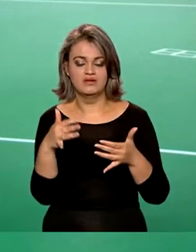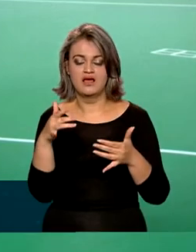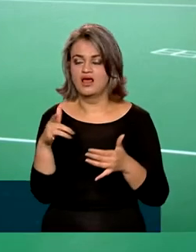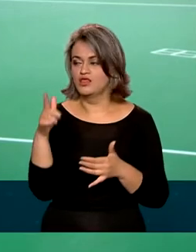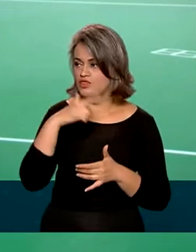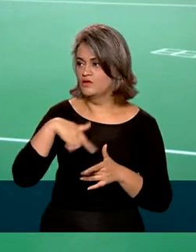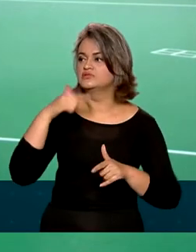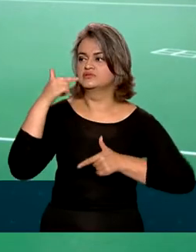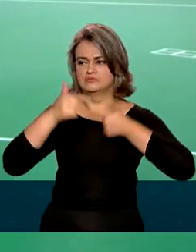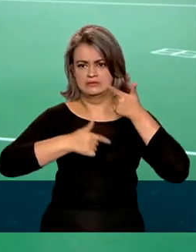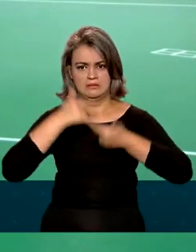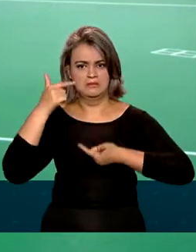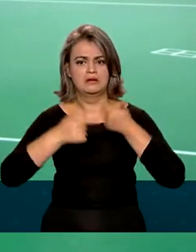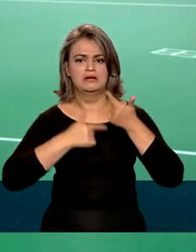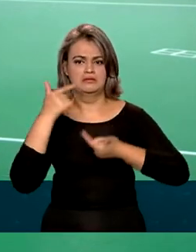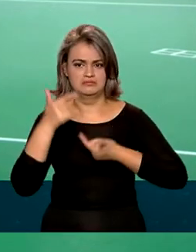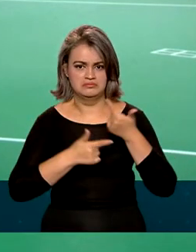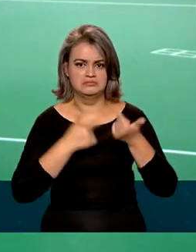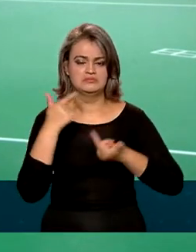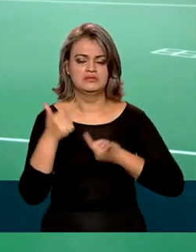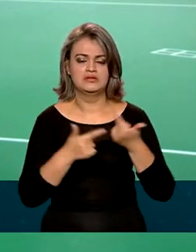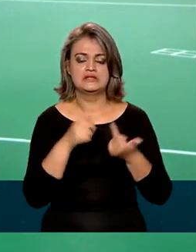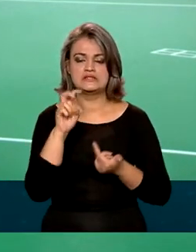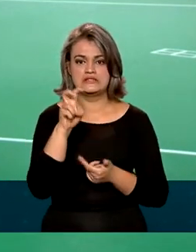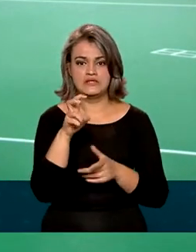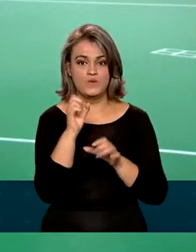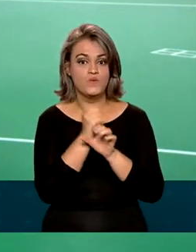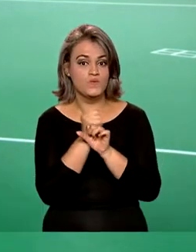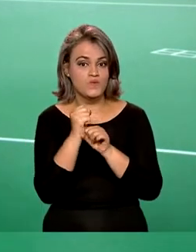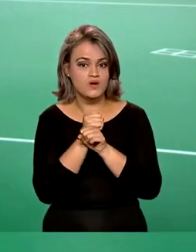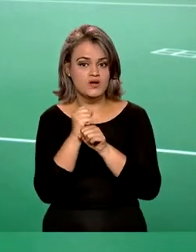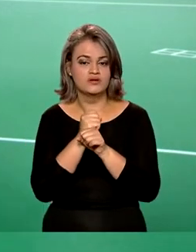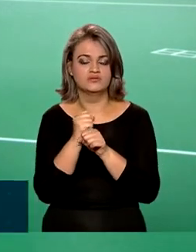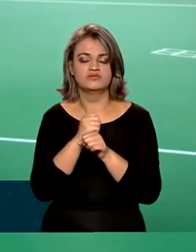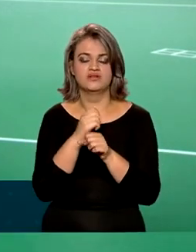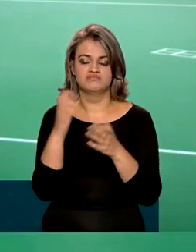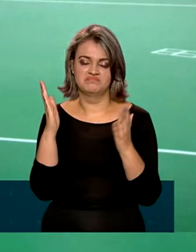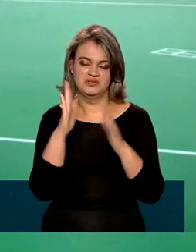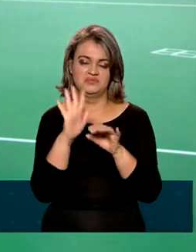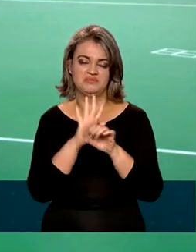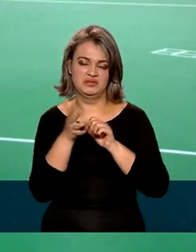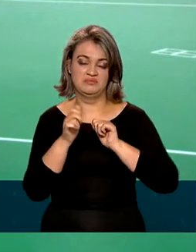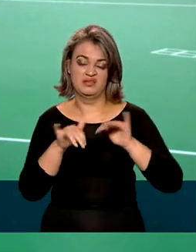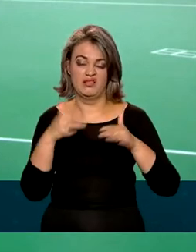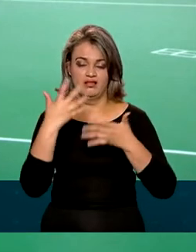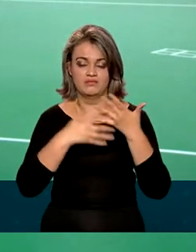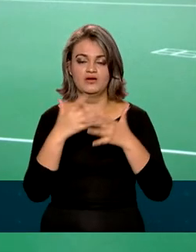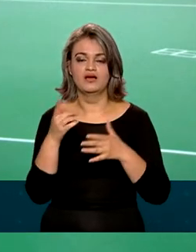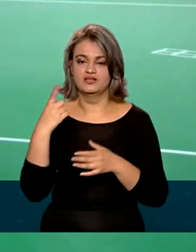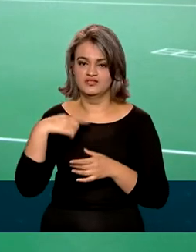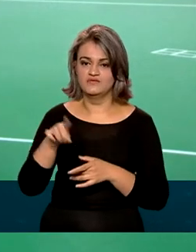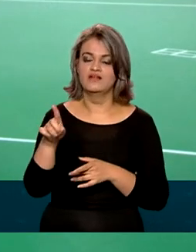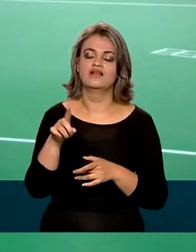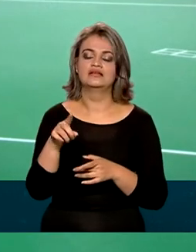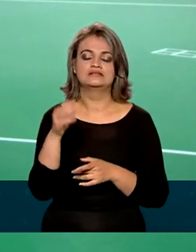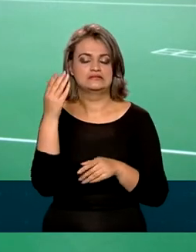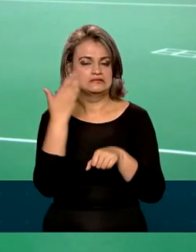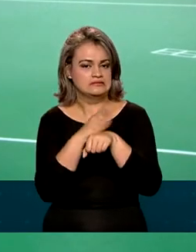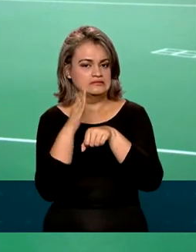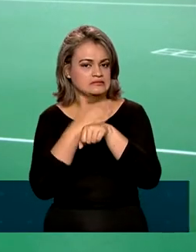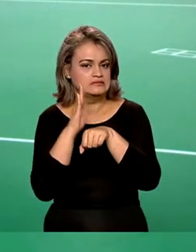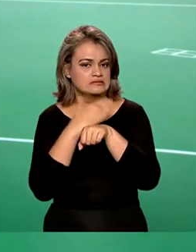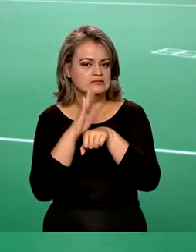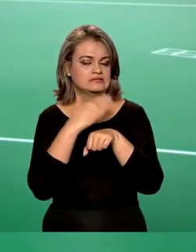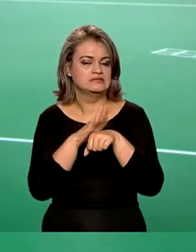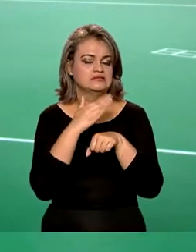durante, agora foi durante 5 anos, né, como teve a pandemia aí, para ir lá e fazer o melhor. A gente treina para ir buscar o ouro sempre, né?